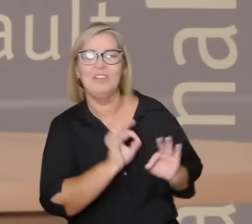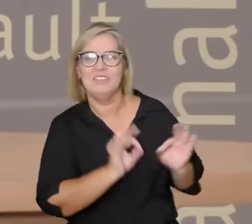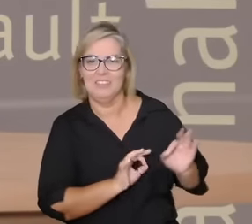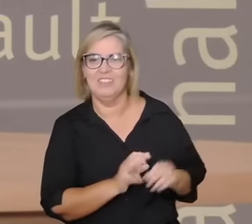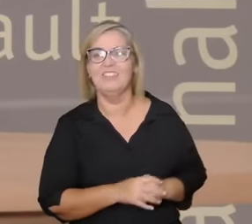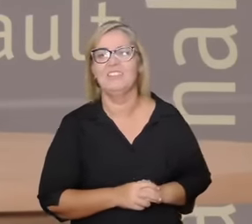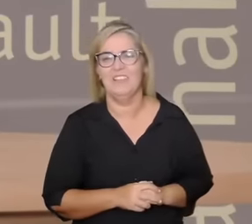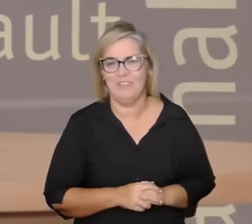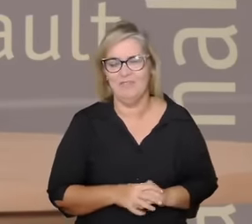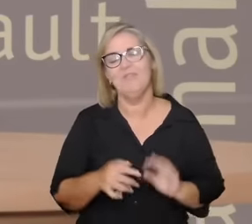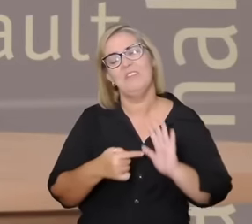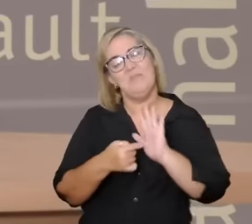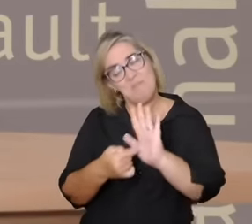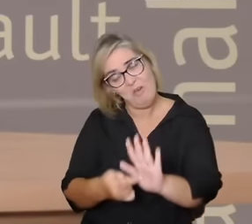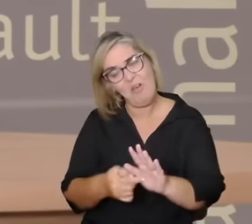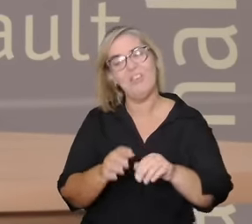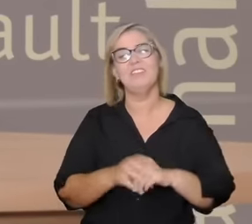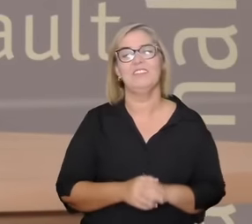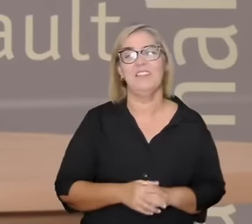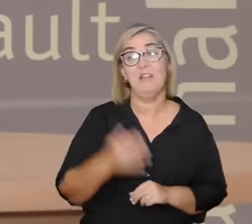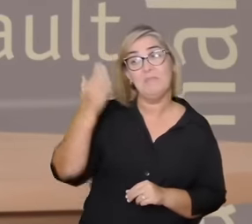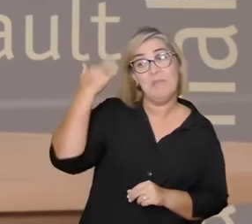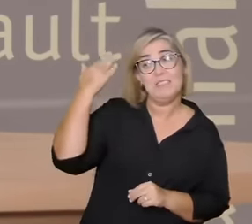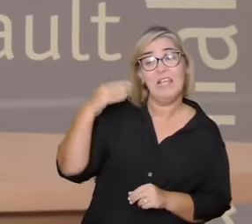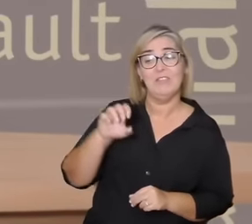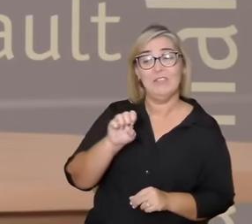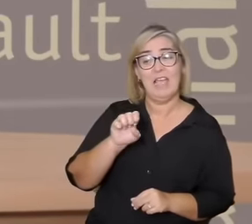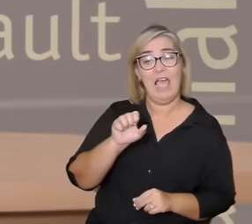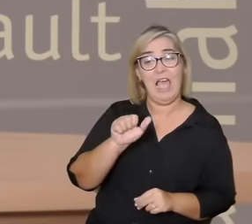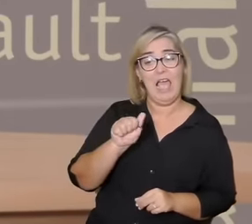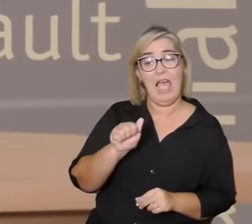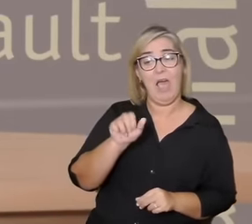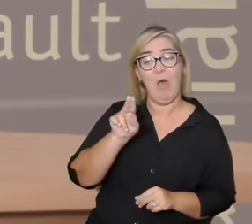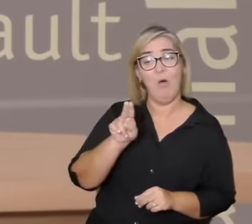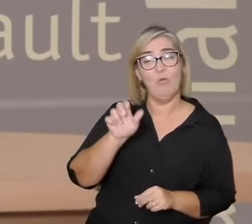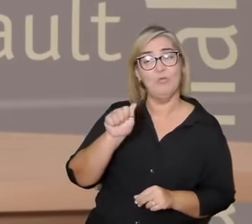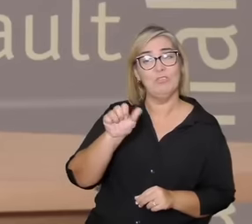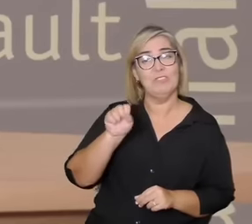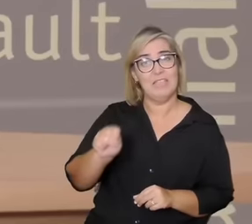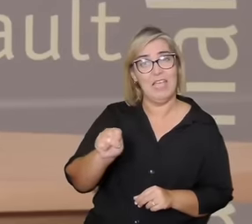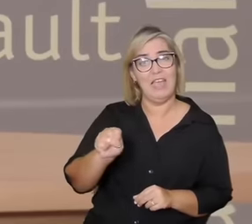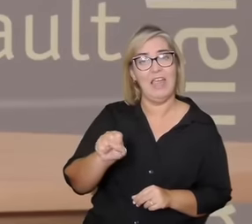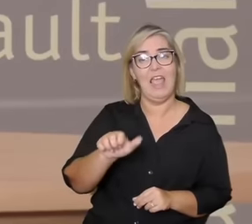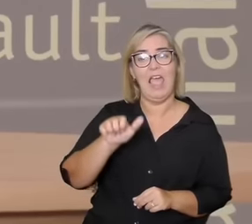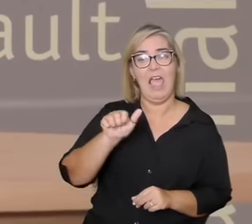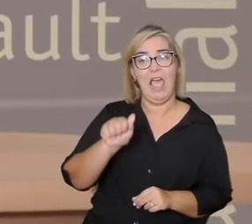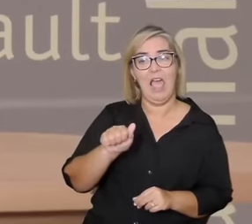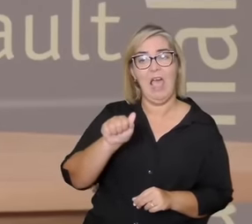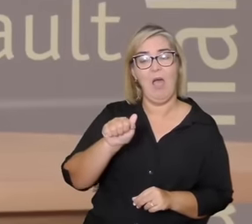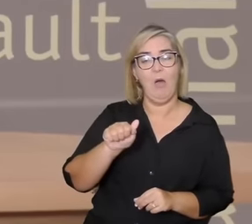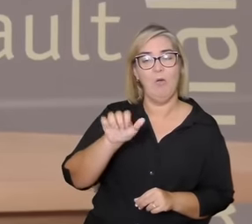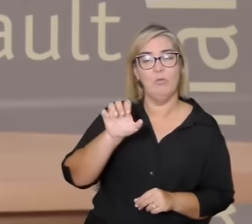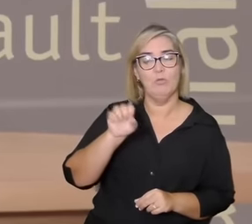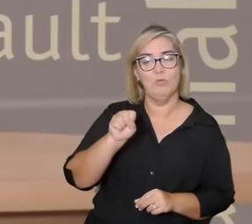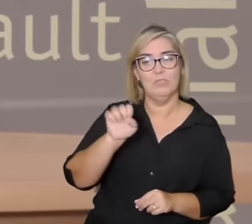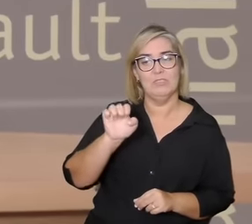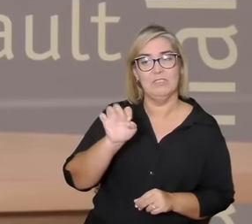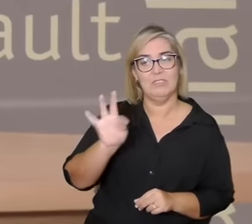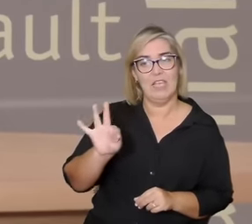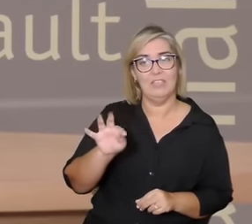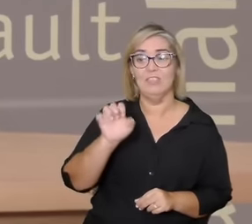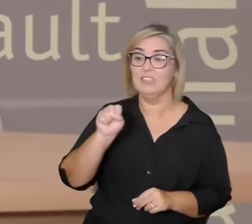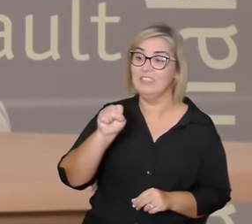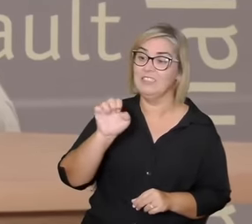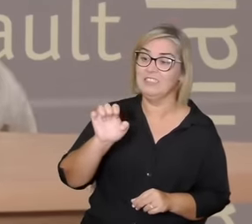remete ao que falamos lá no caso do alçar ao set e o set set que é o poder que é o caos